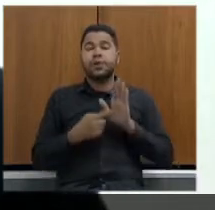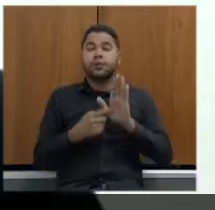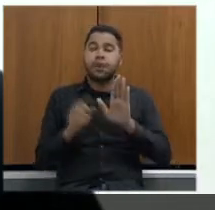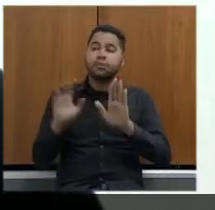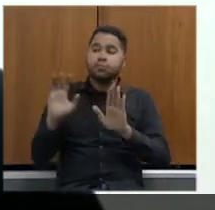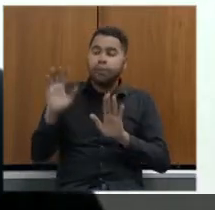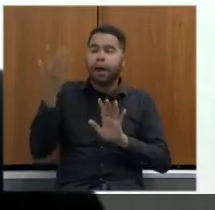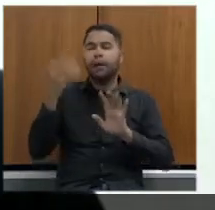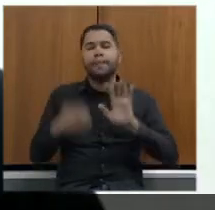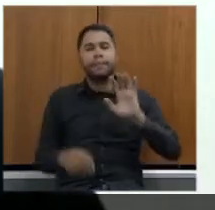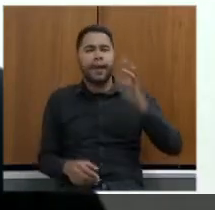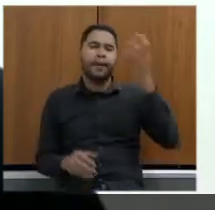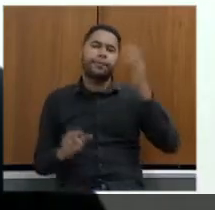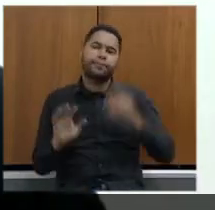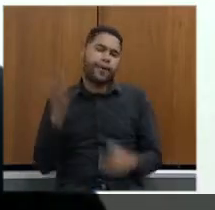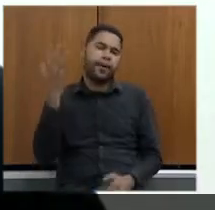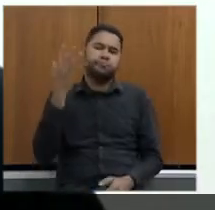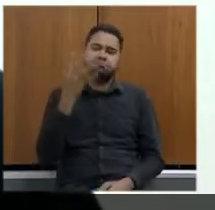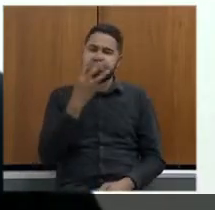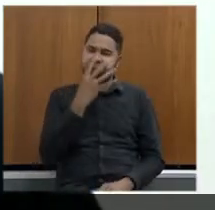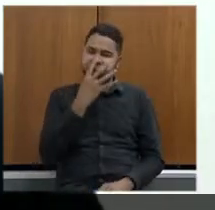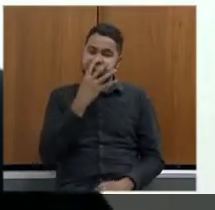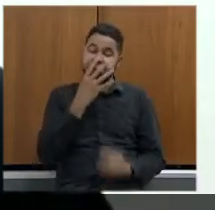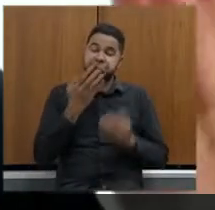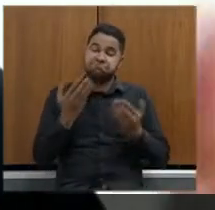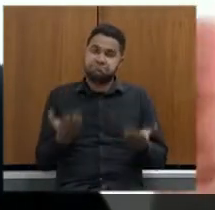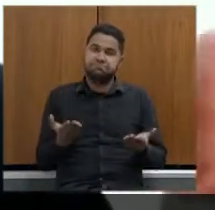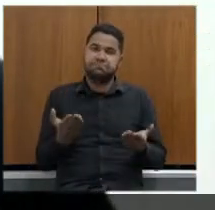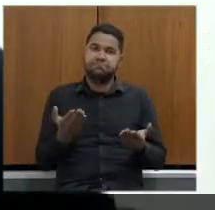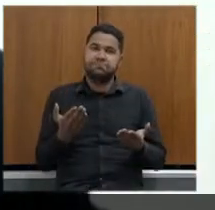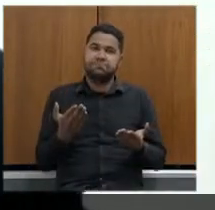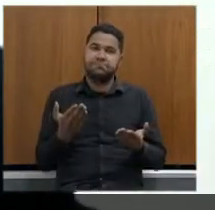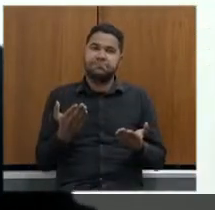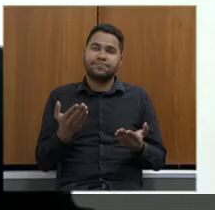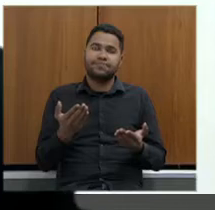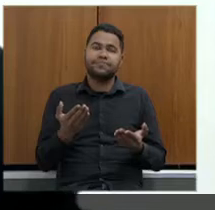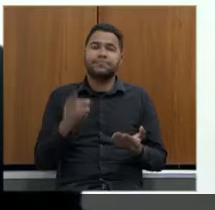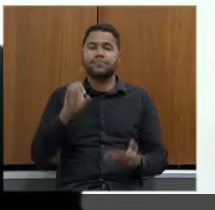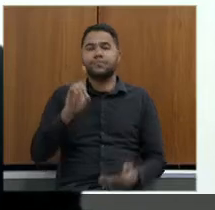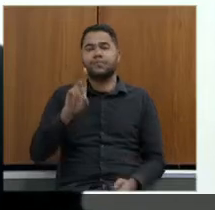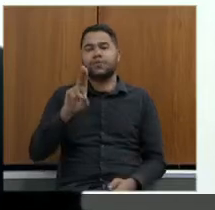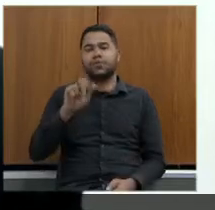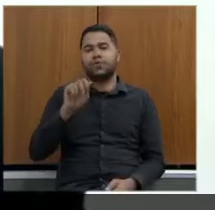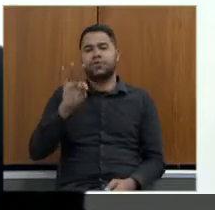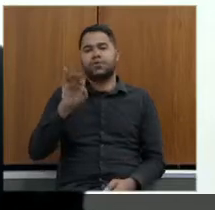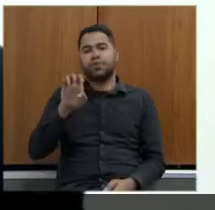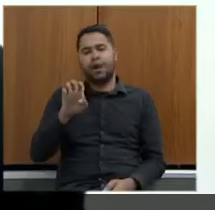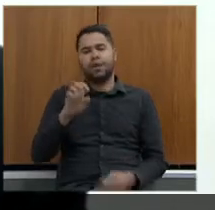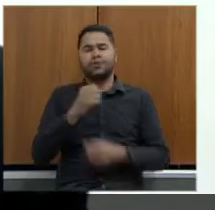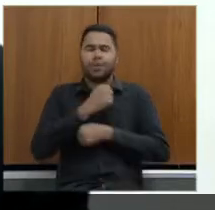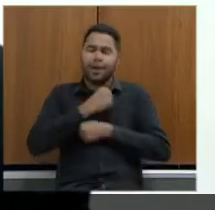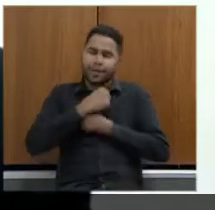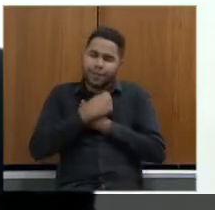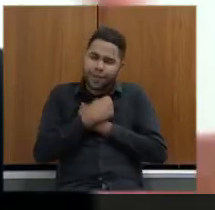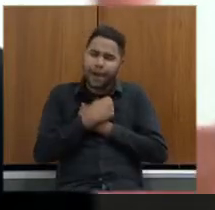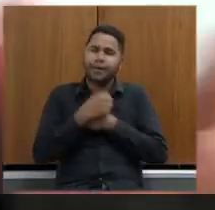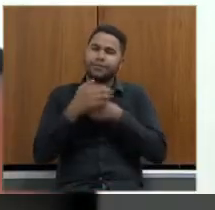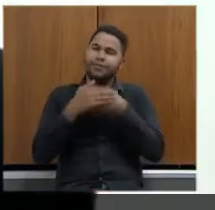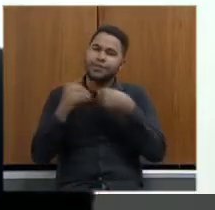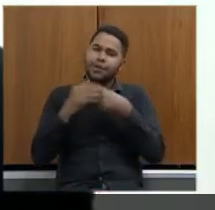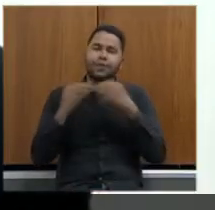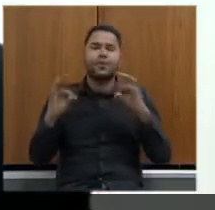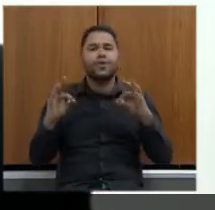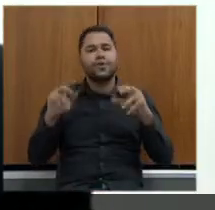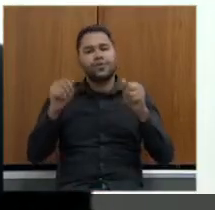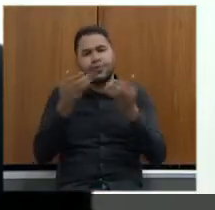acontecendo por aqui é algo extraordinário portanto meu querido Duarte Bichy meu abraço meu carinho a todos os integrantes dessa